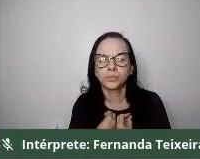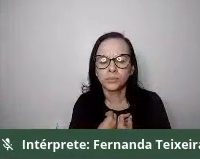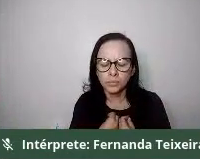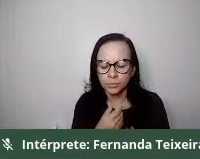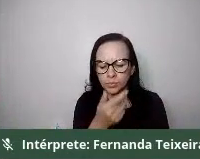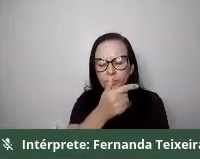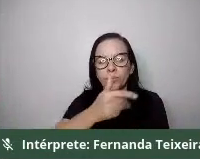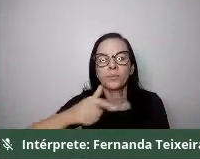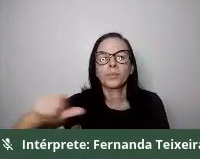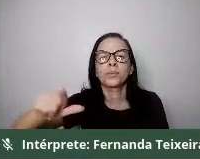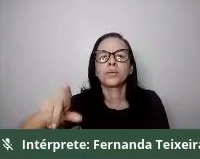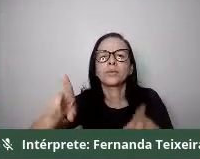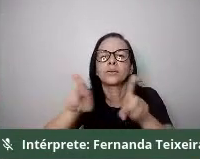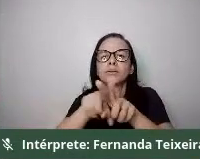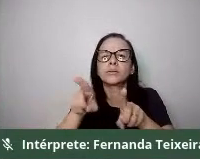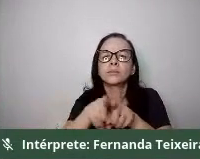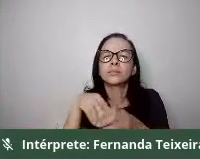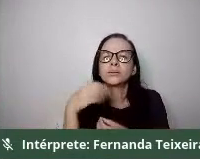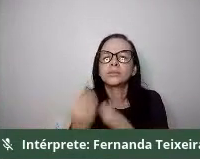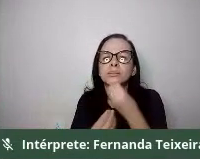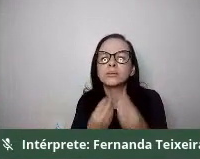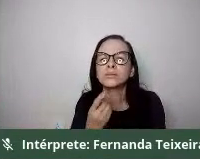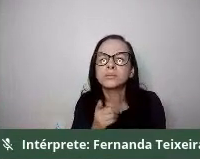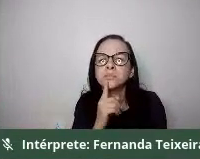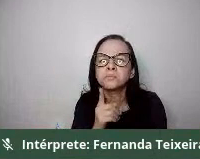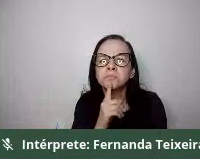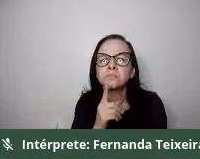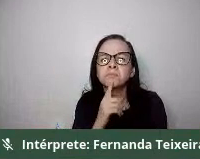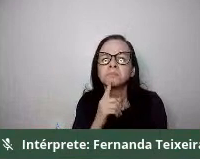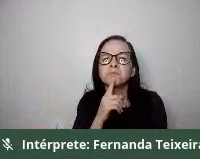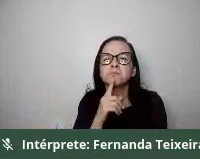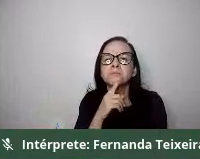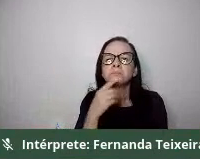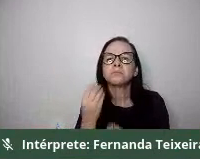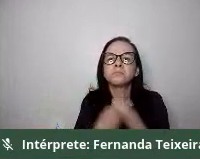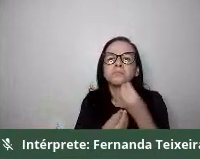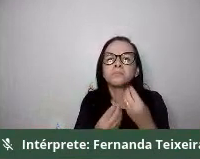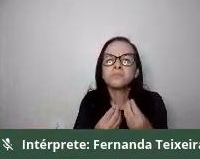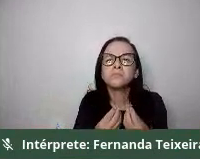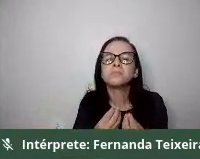né, avançando, você vai ter aí uma relação entre redistribuição e reconhecimento,